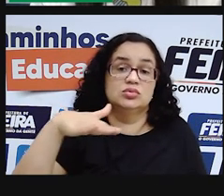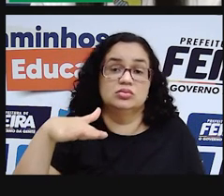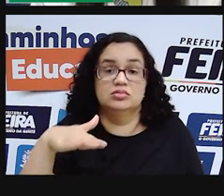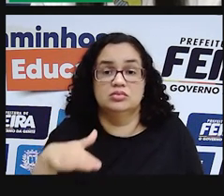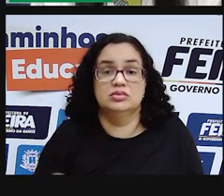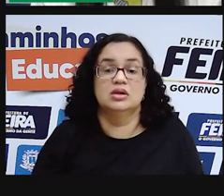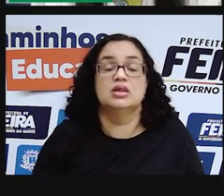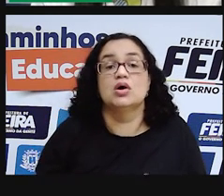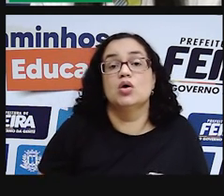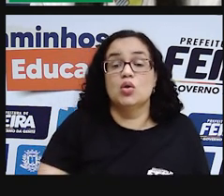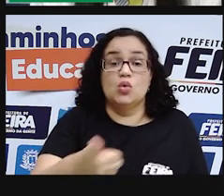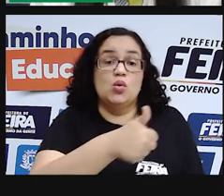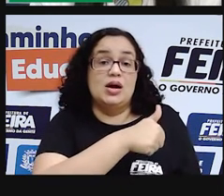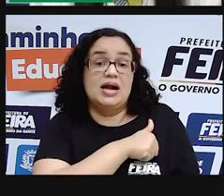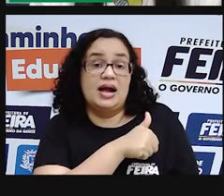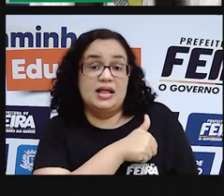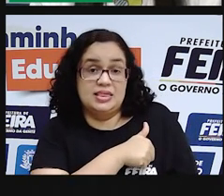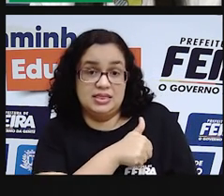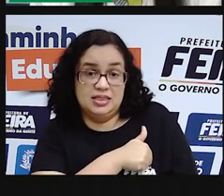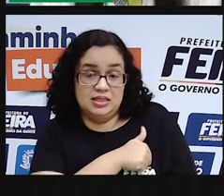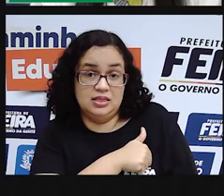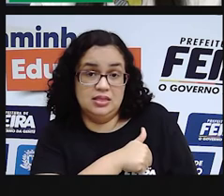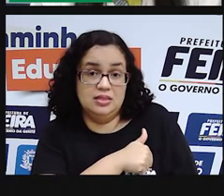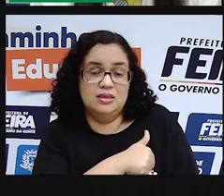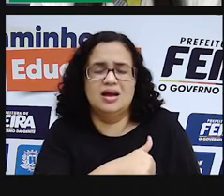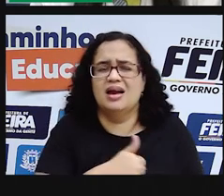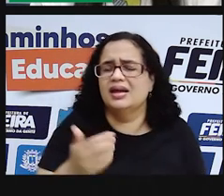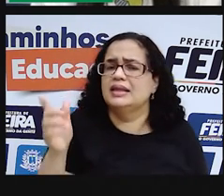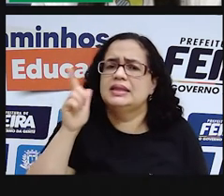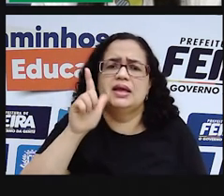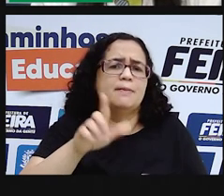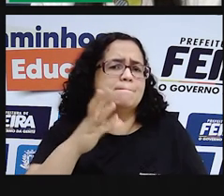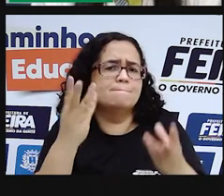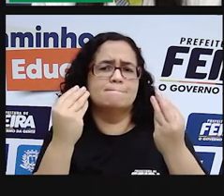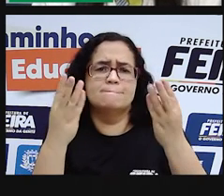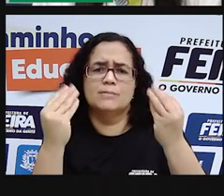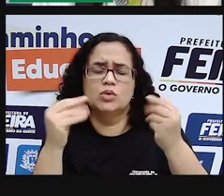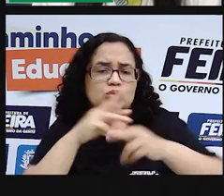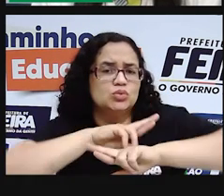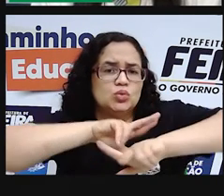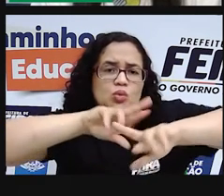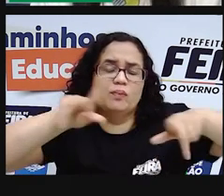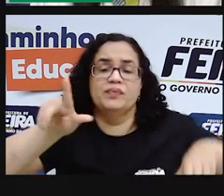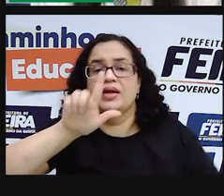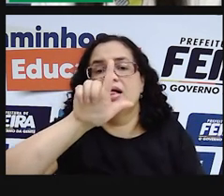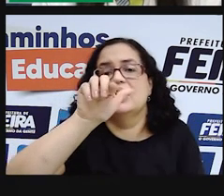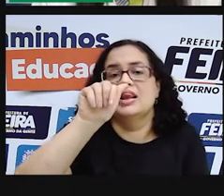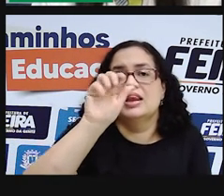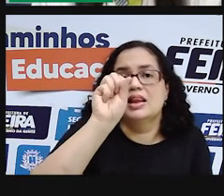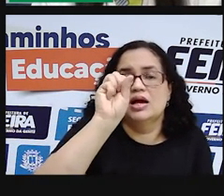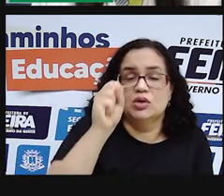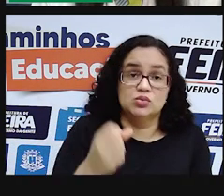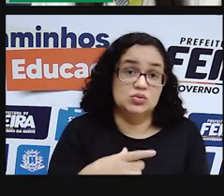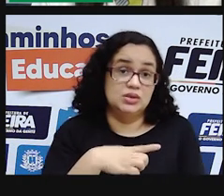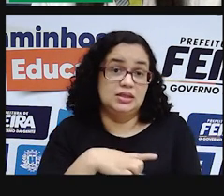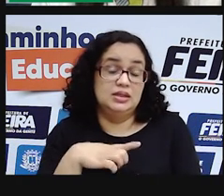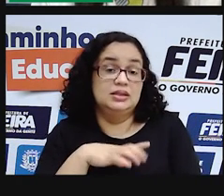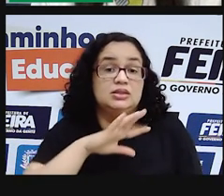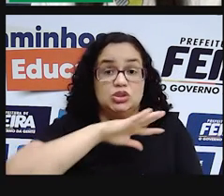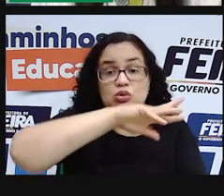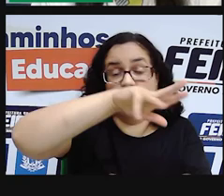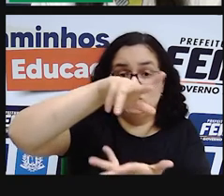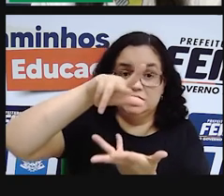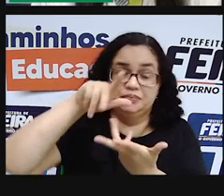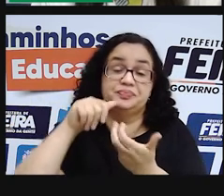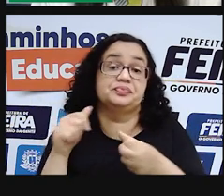no Canadá. O Canadá é o campeão em relação à quantidade de lagos existentes no mundo.